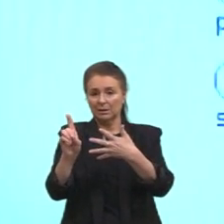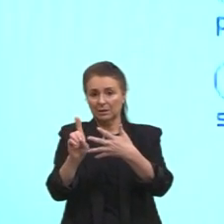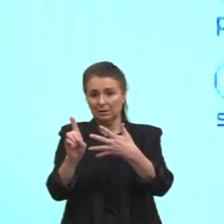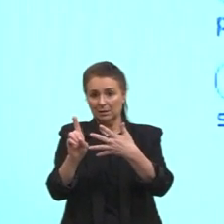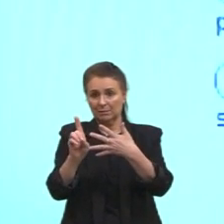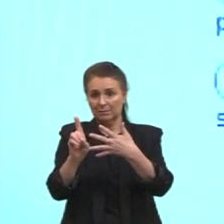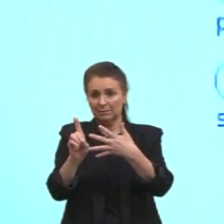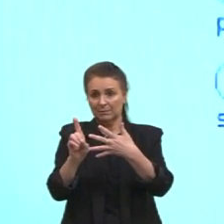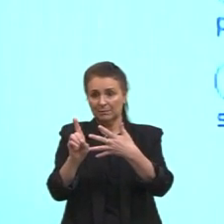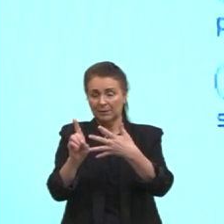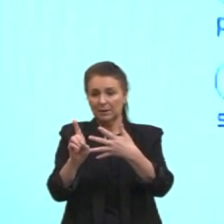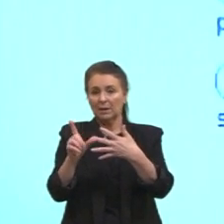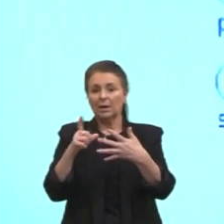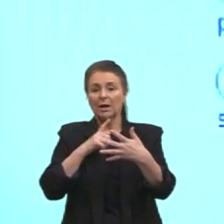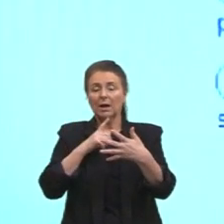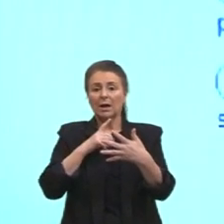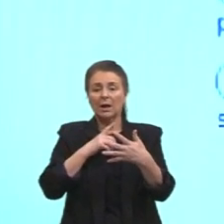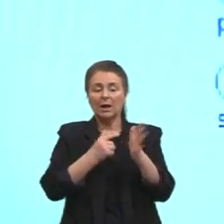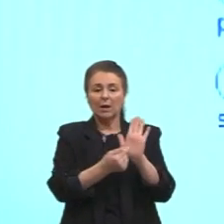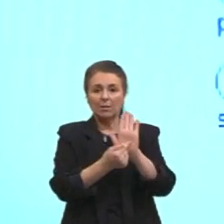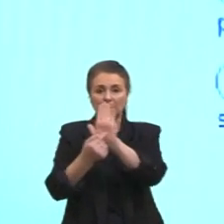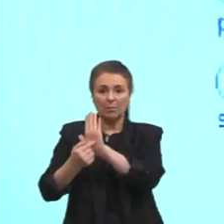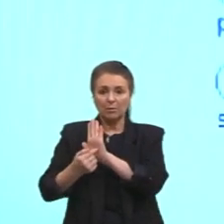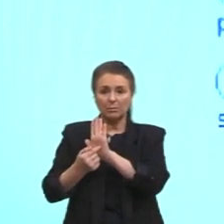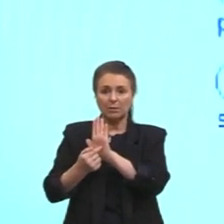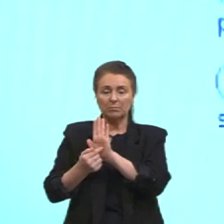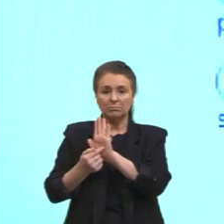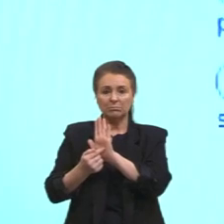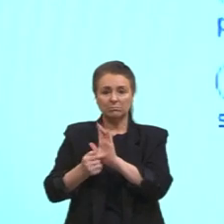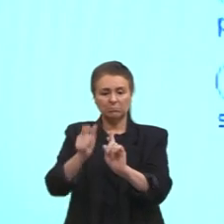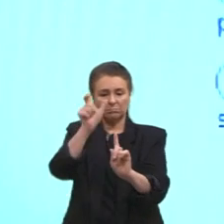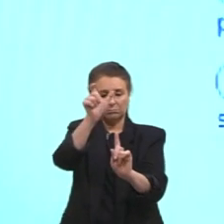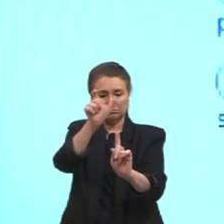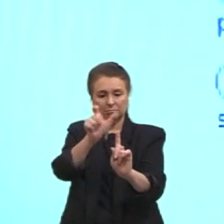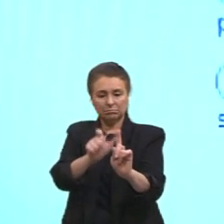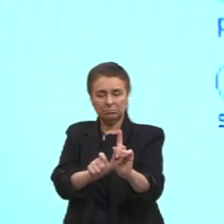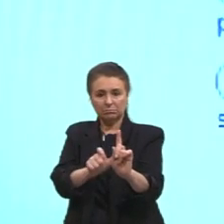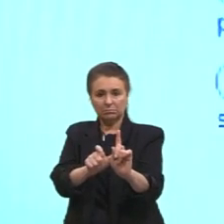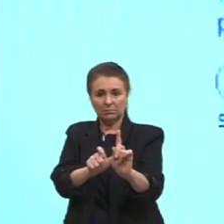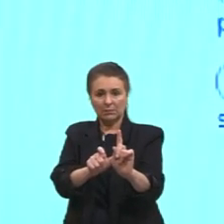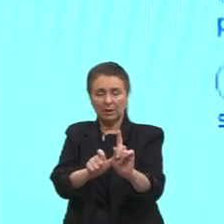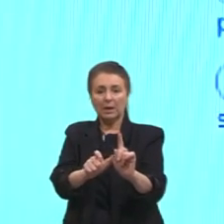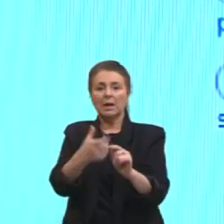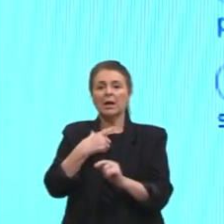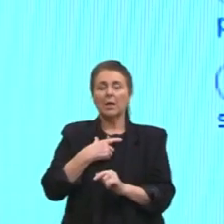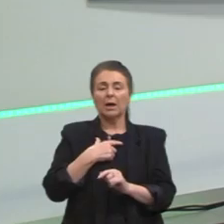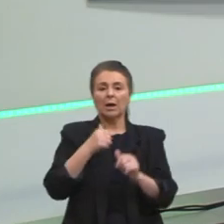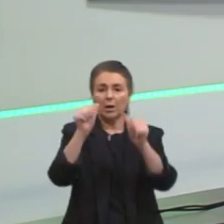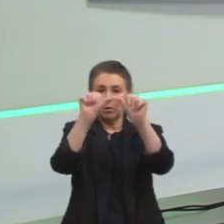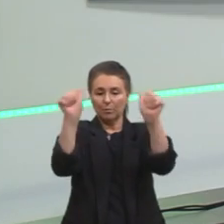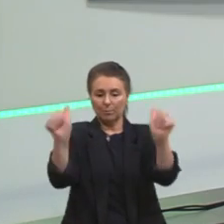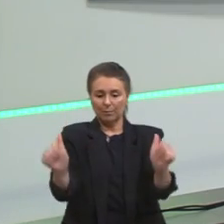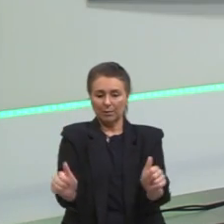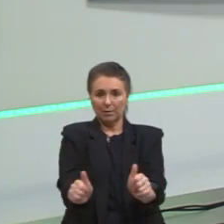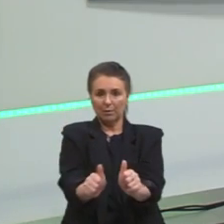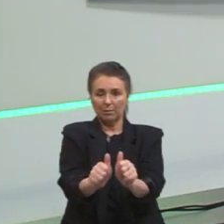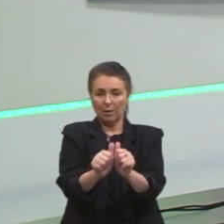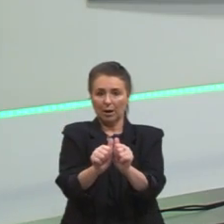a sua obra revela personalidade, modelando uma imagem sacra com feições